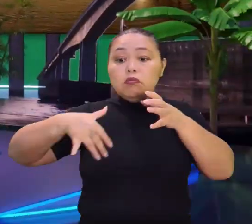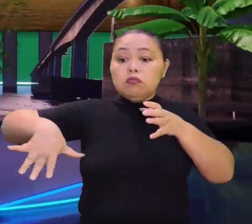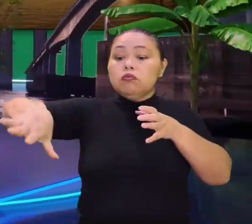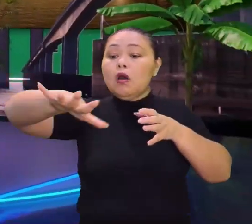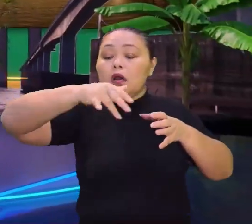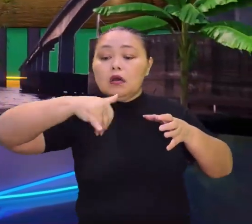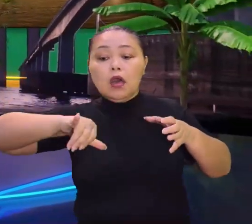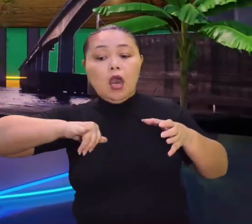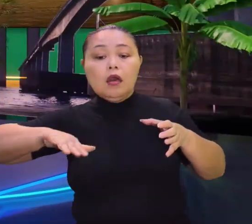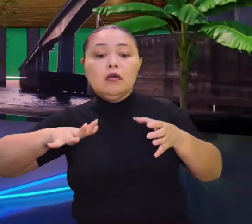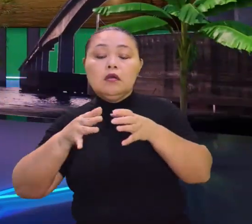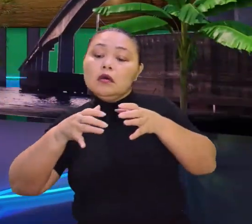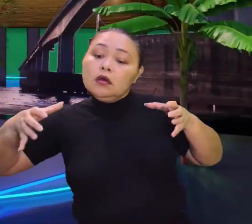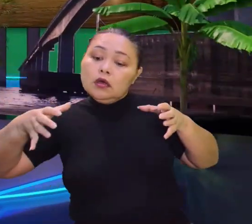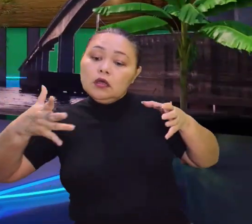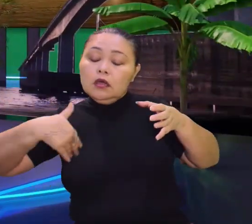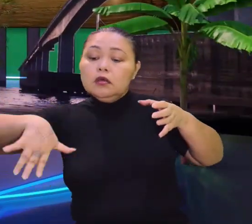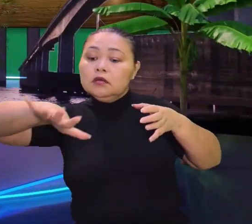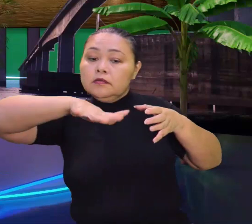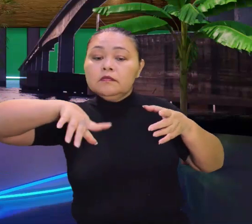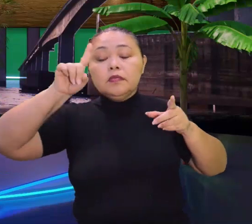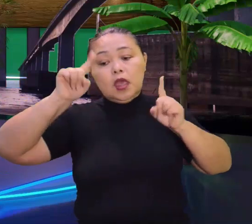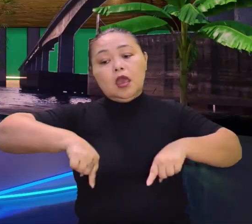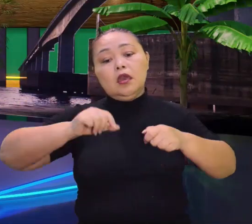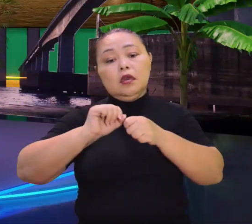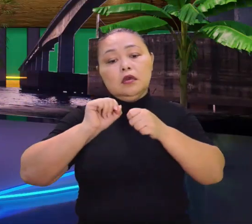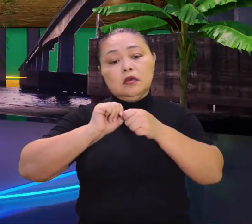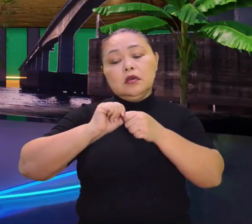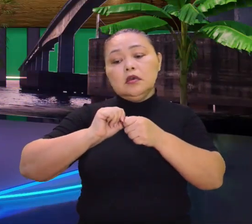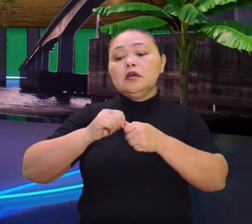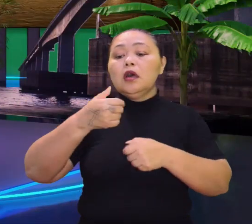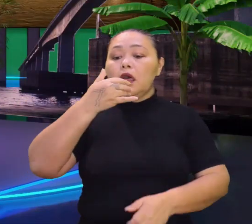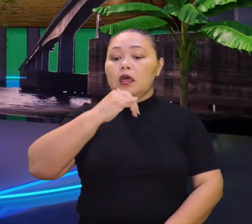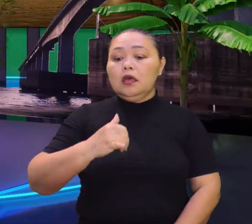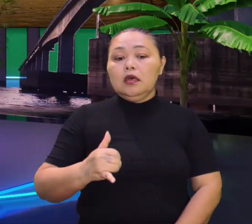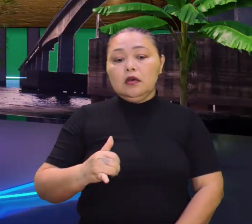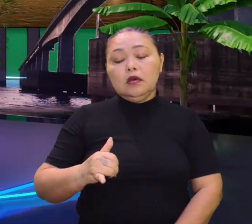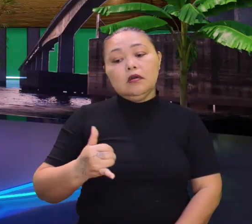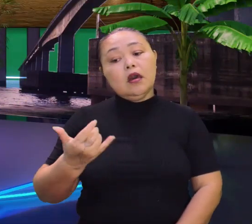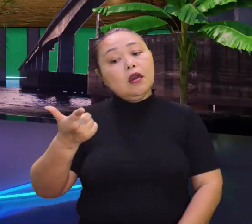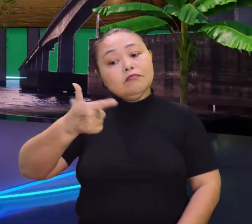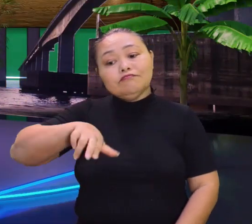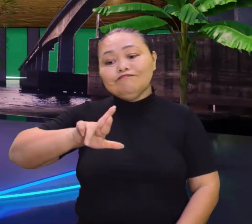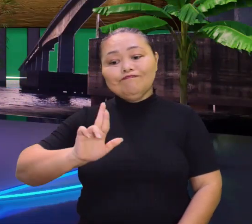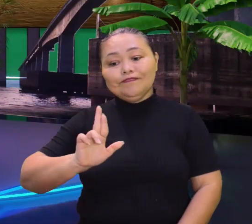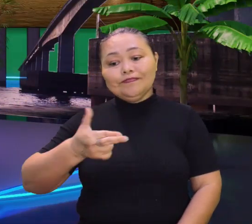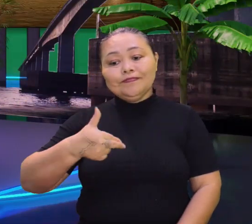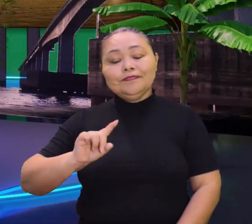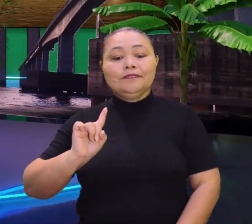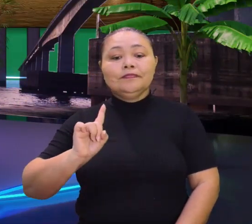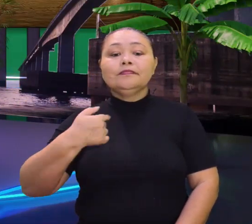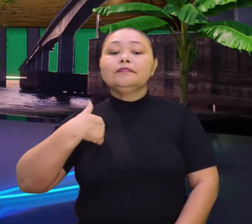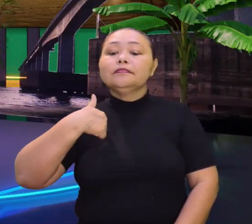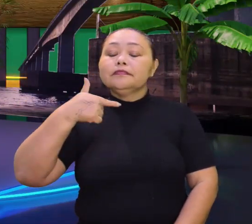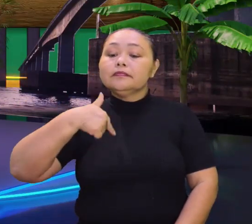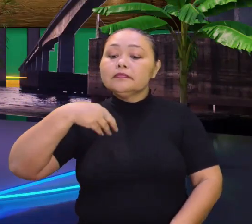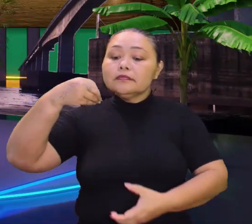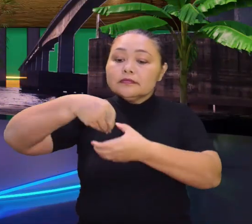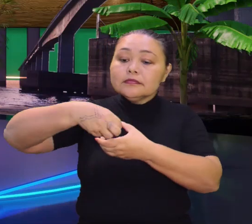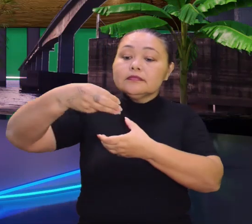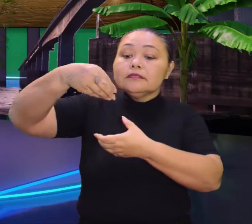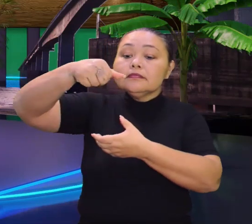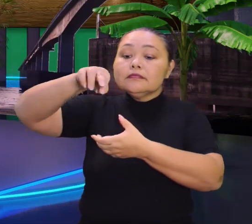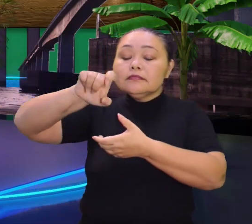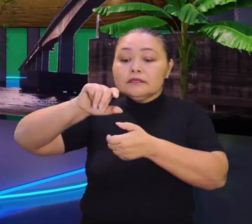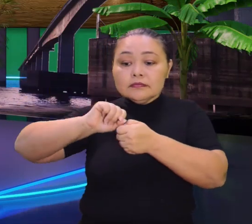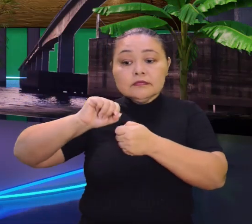energia, maior parte das nossas energias ainda são energias não renováveis, beleza? Agora, dentro da matriz